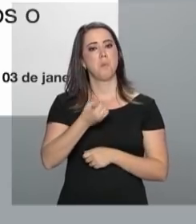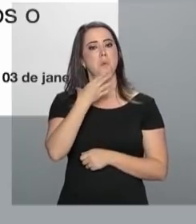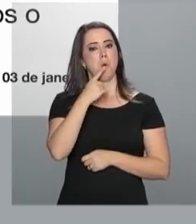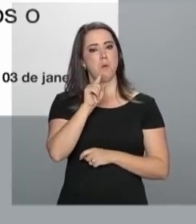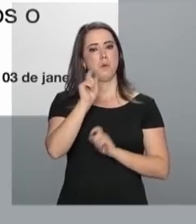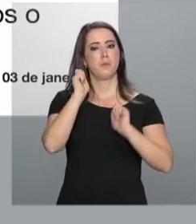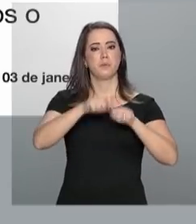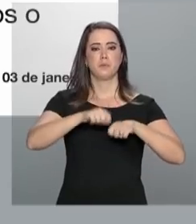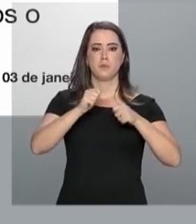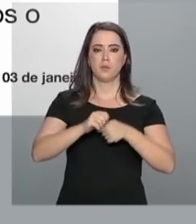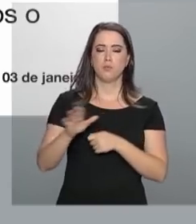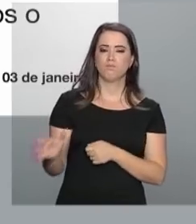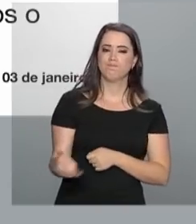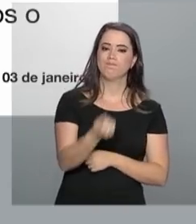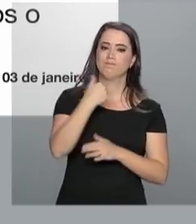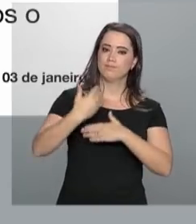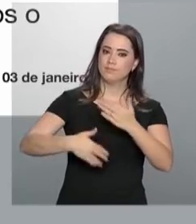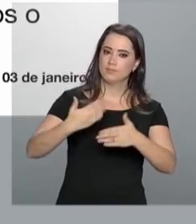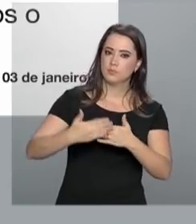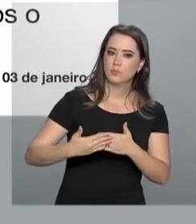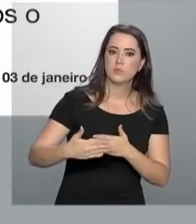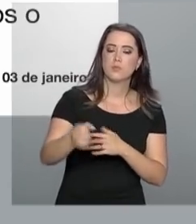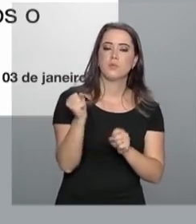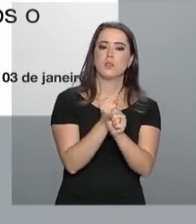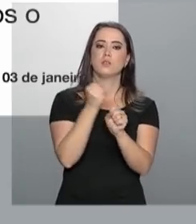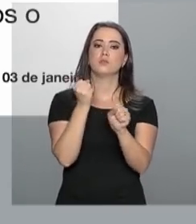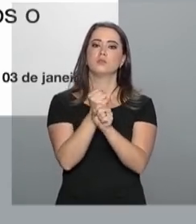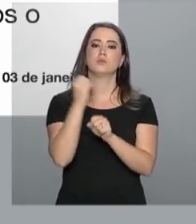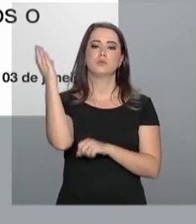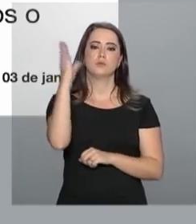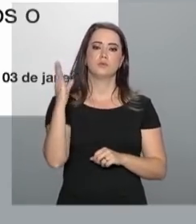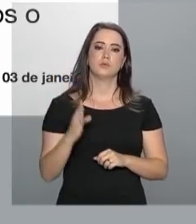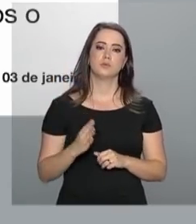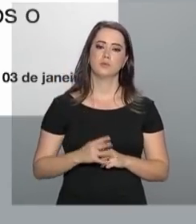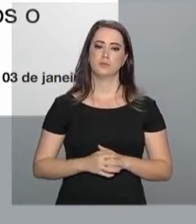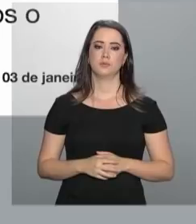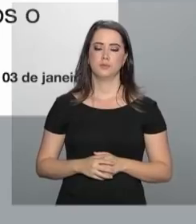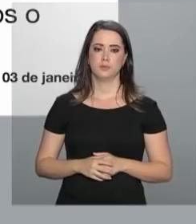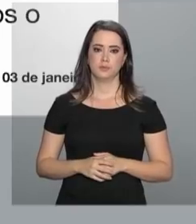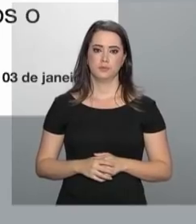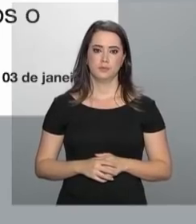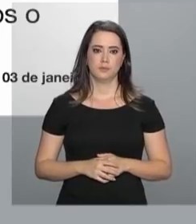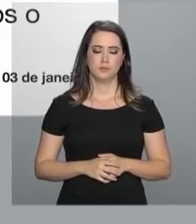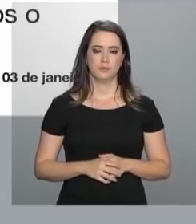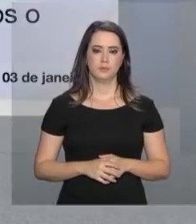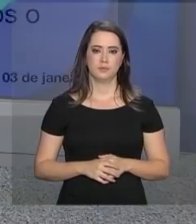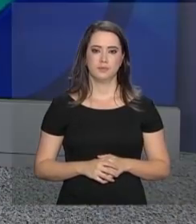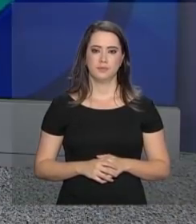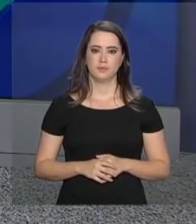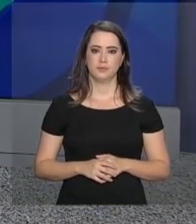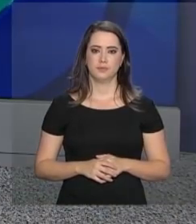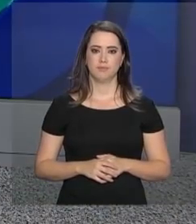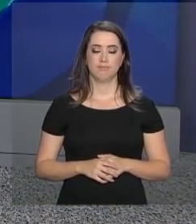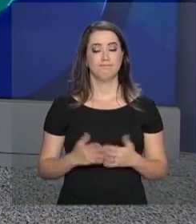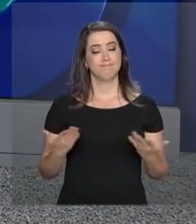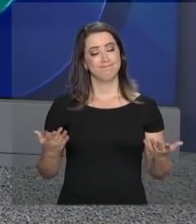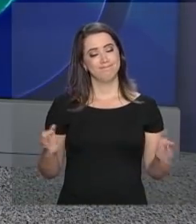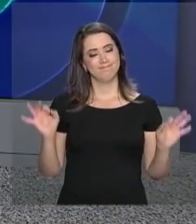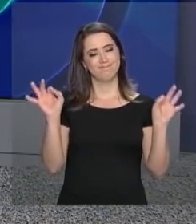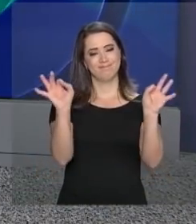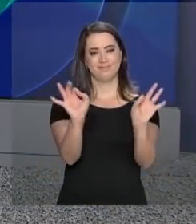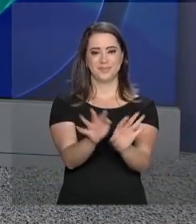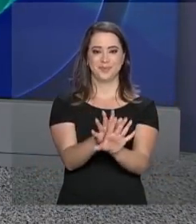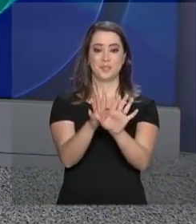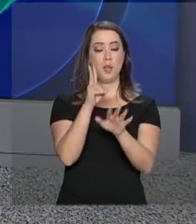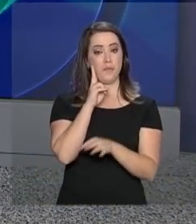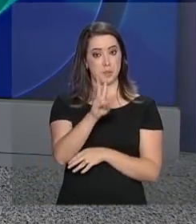favoráveis, será possível resgatar o desenvolvimento inicial da infraestrutura do Brasil. Nós ficamos